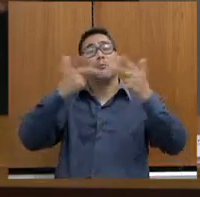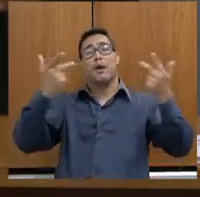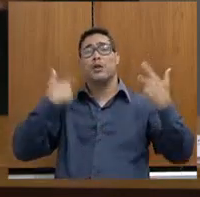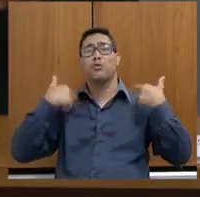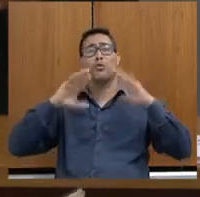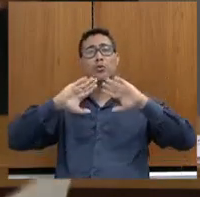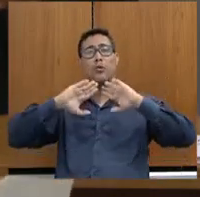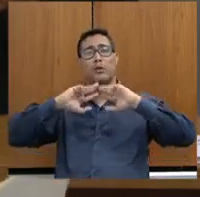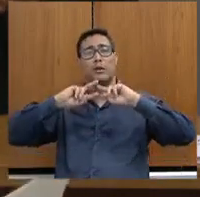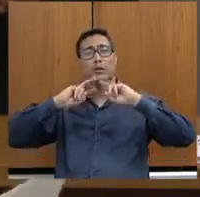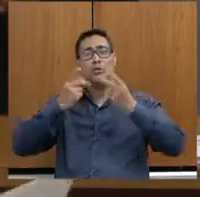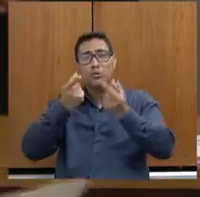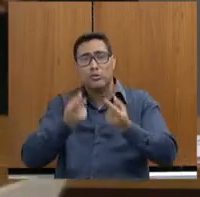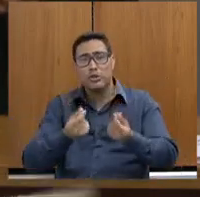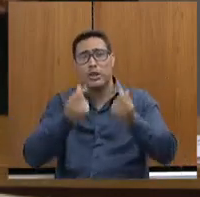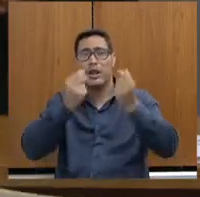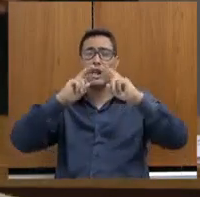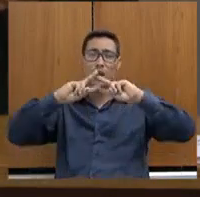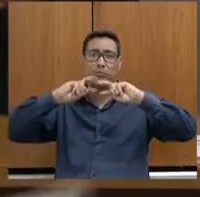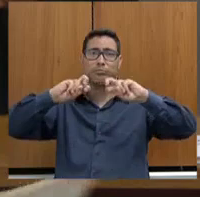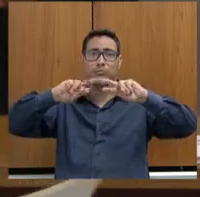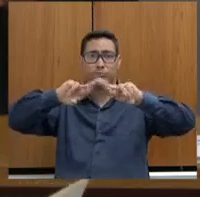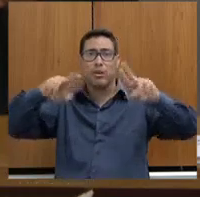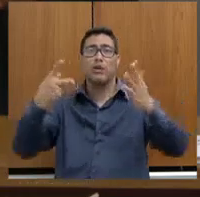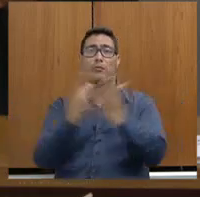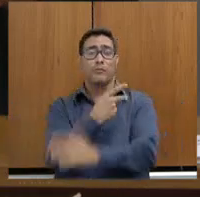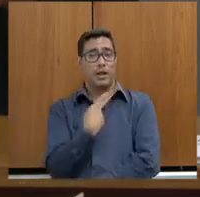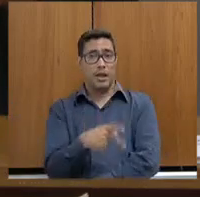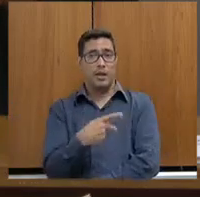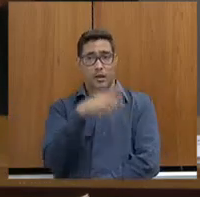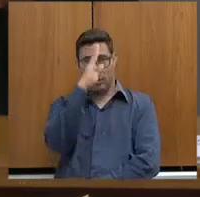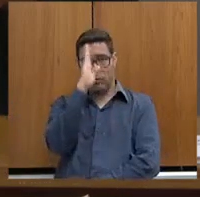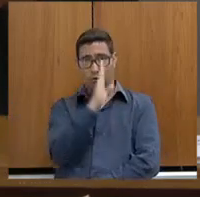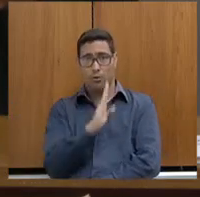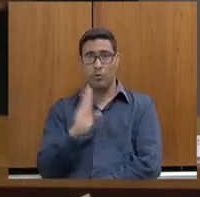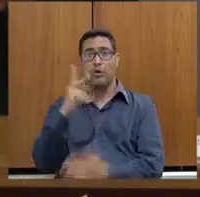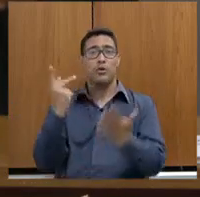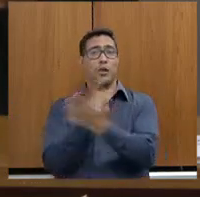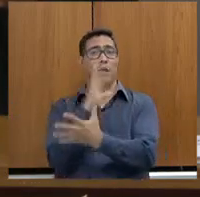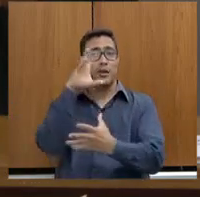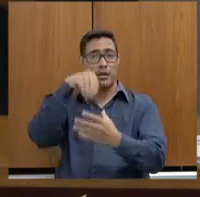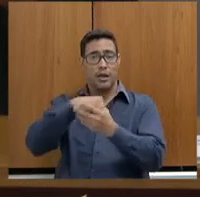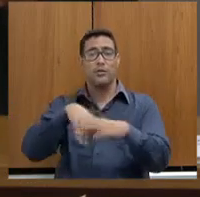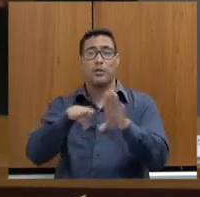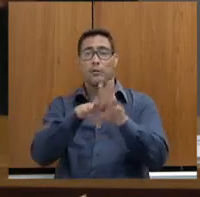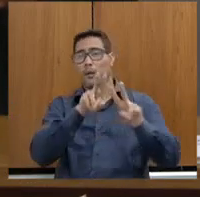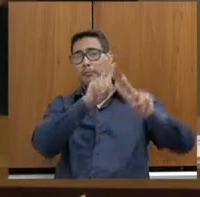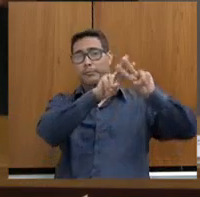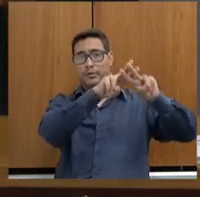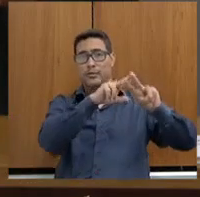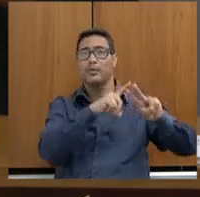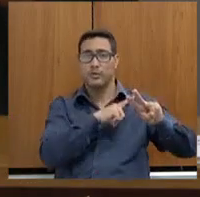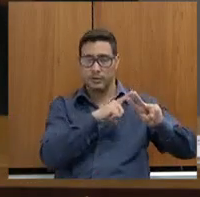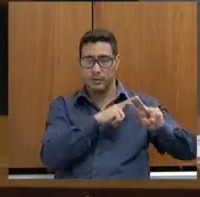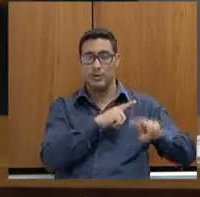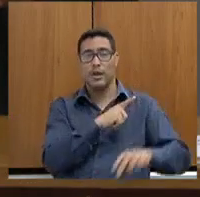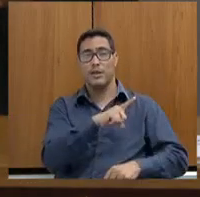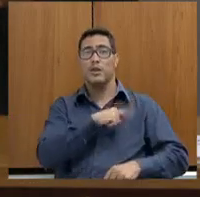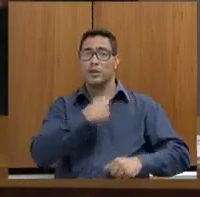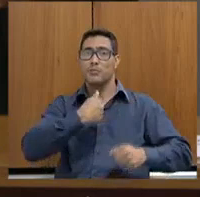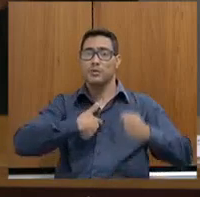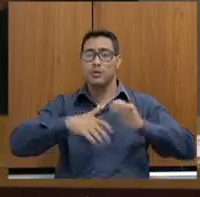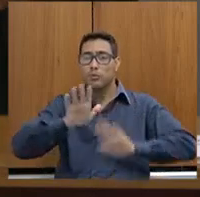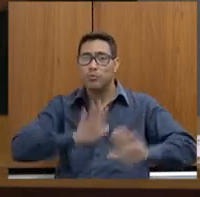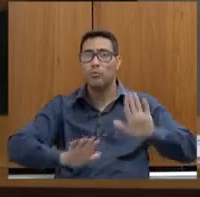financiamento, tudo ocorre no Brasil. Então, gente tem que estar ligados, isso acontece dentro do sistema profissional, vocês que vão atuar dentro do sistema profissional. A gente tem que ter um cuidado